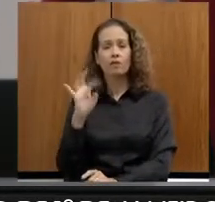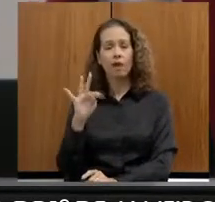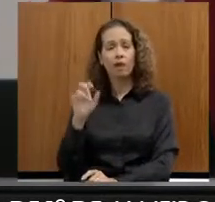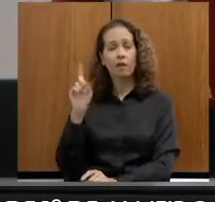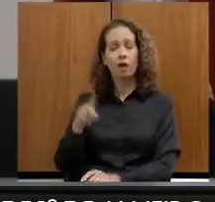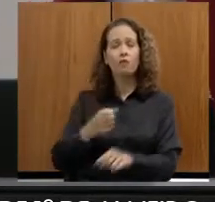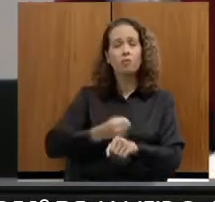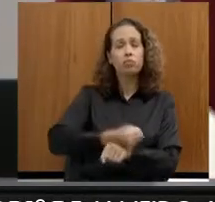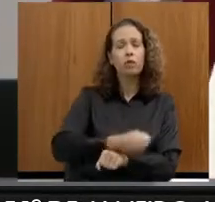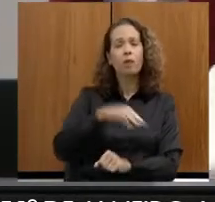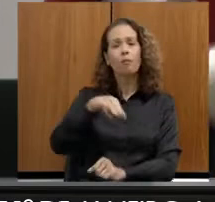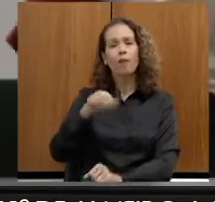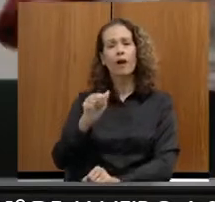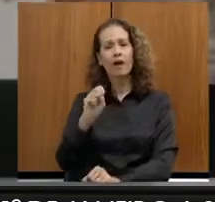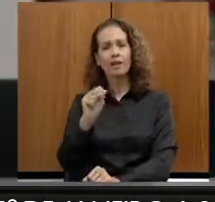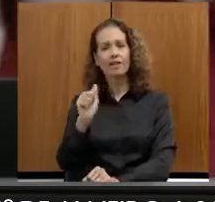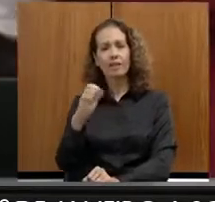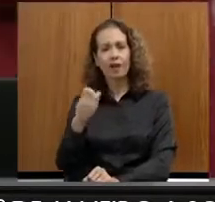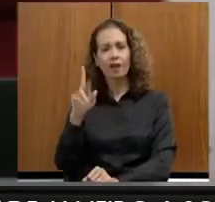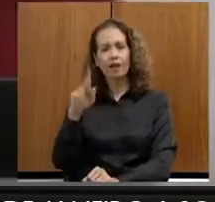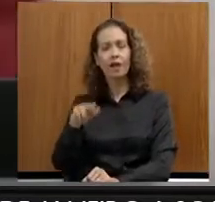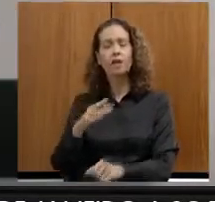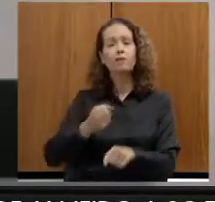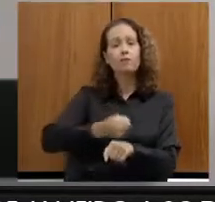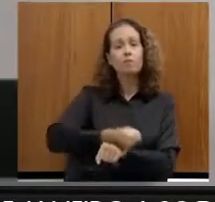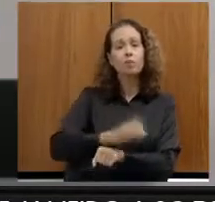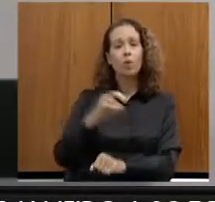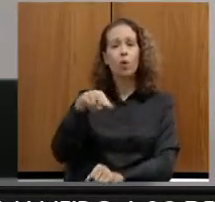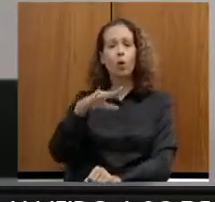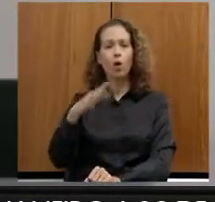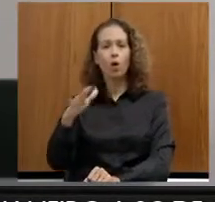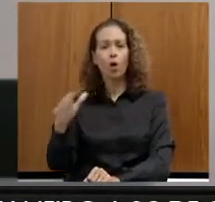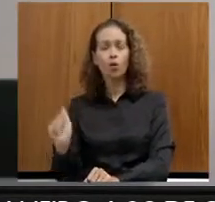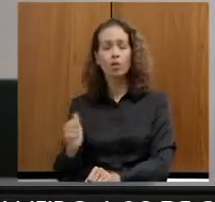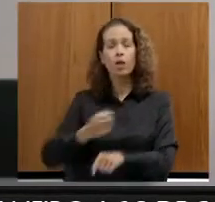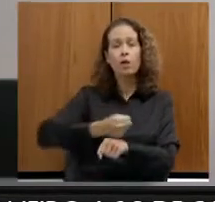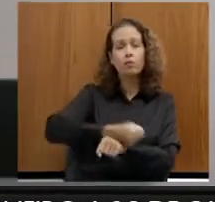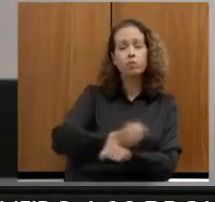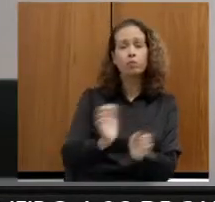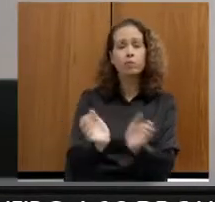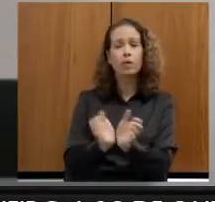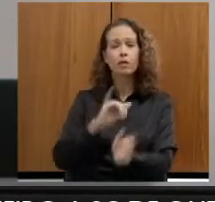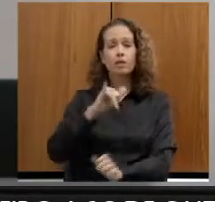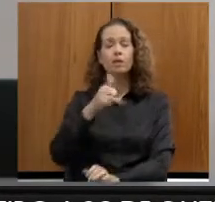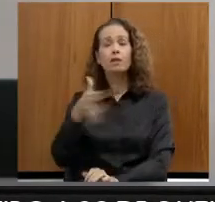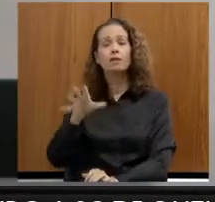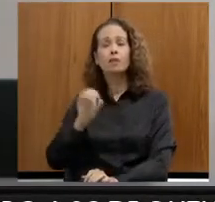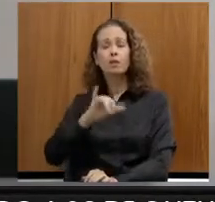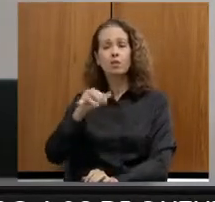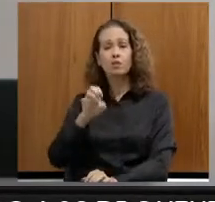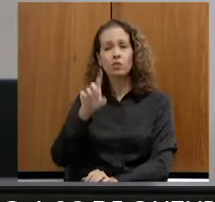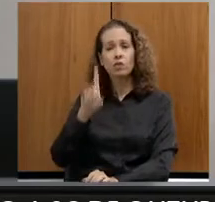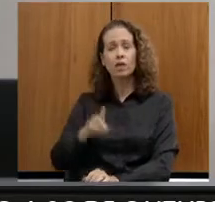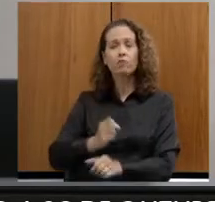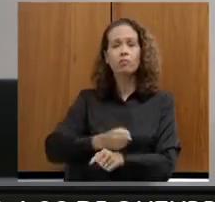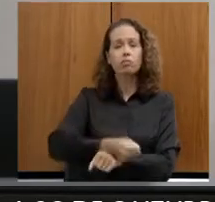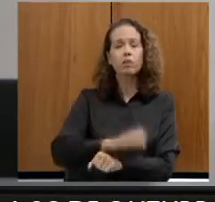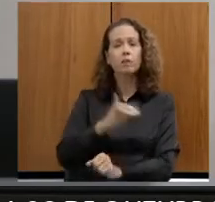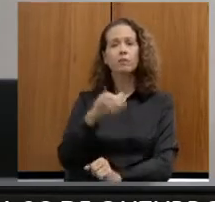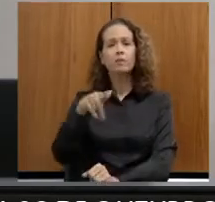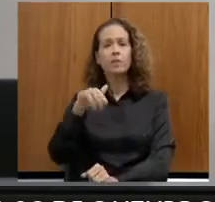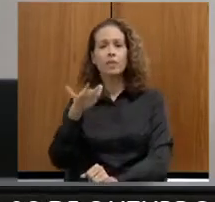Massacrar, Comunidade Quilombola Onça, Comunidade Quilombola São José, Comunidade Quilombola Biquinha,